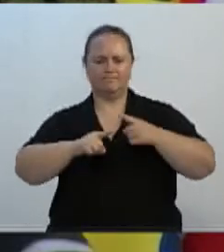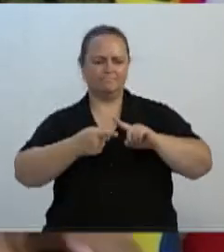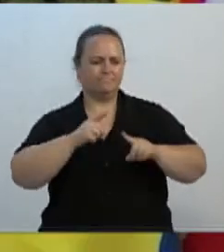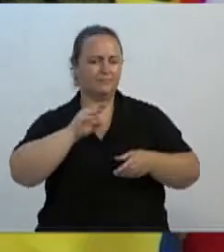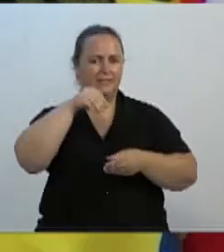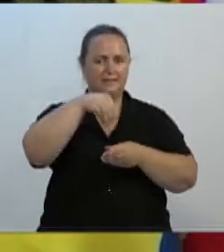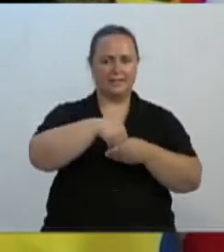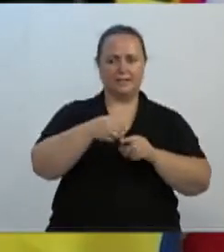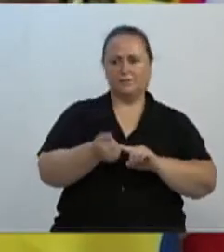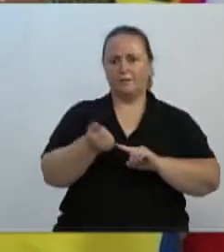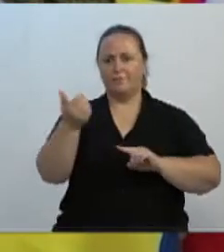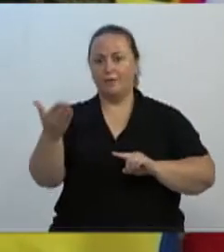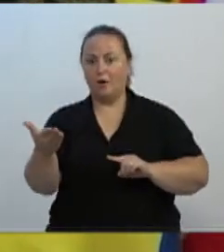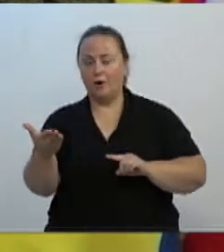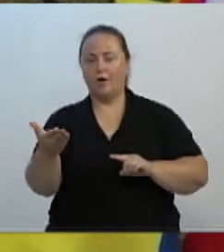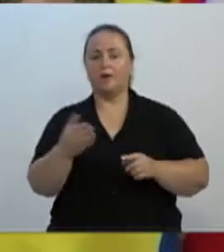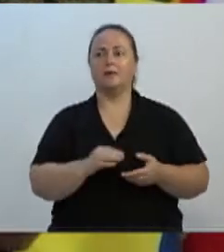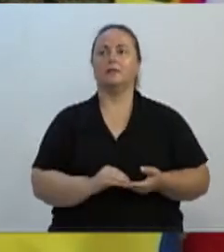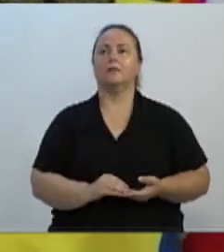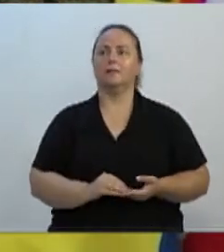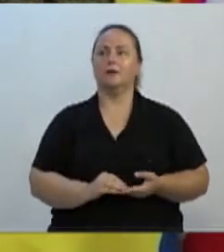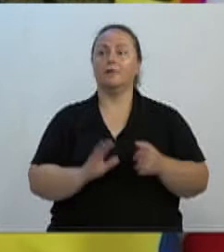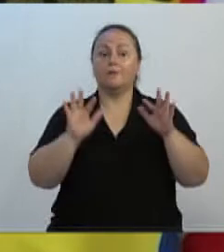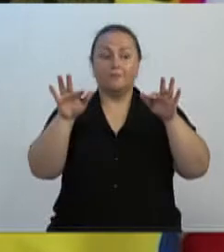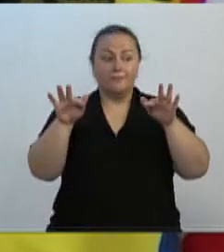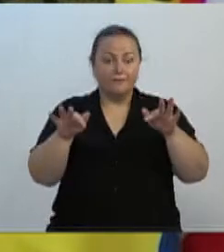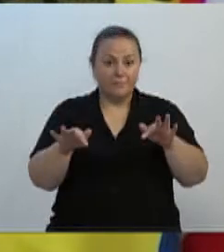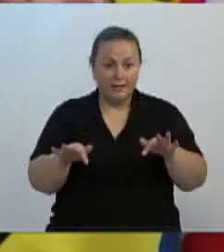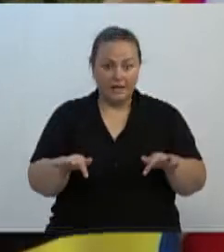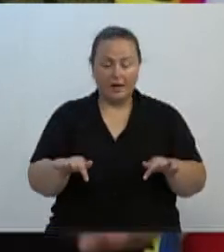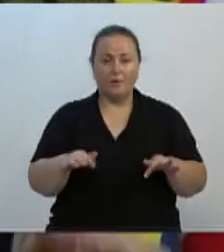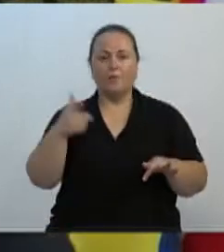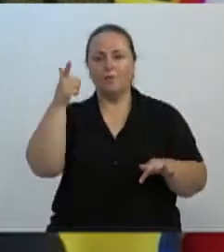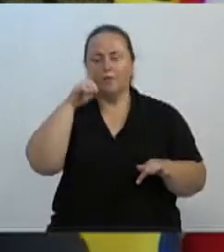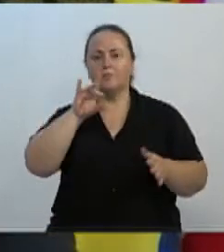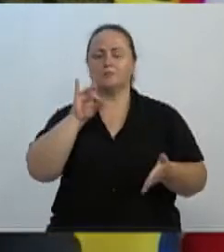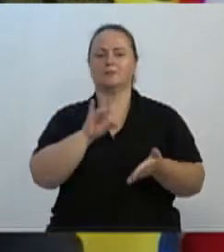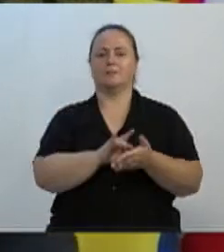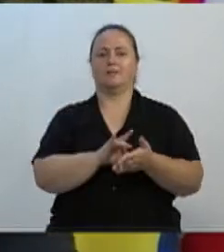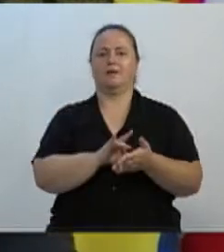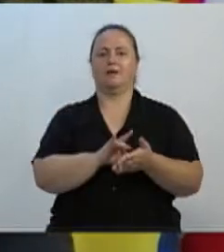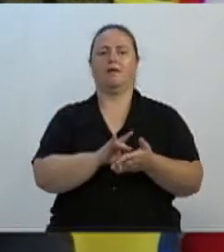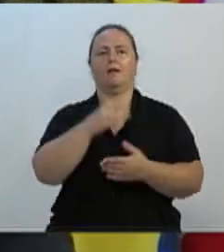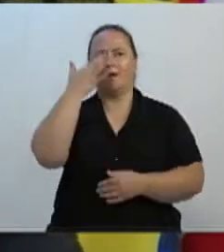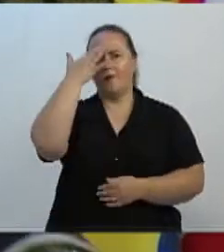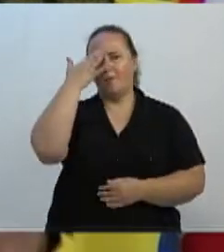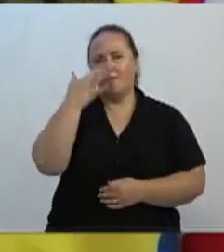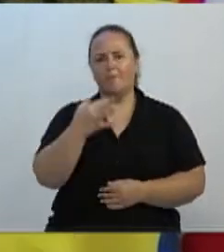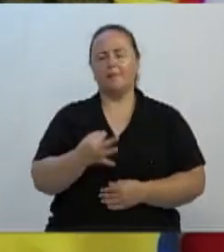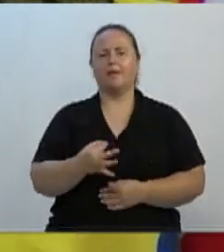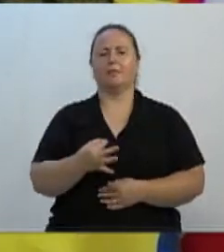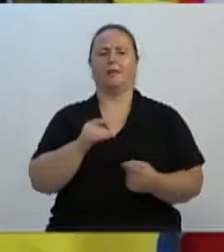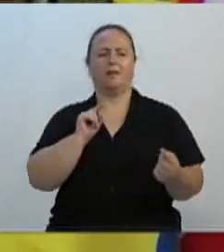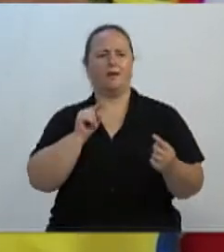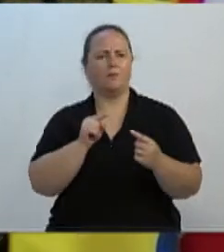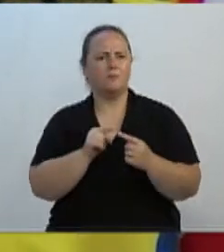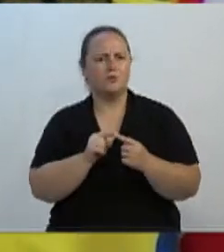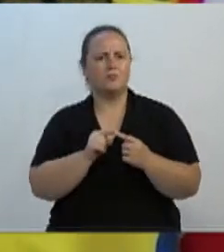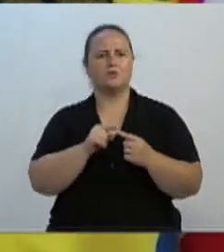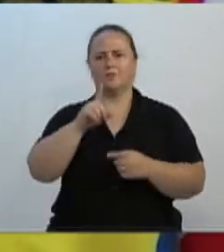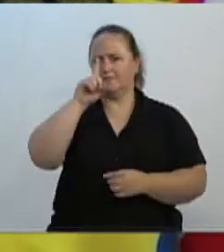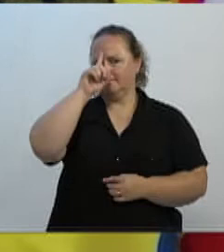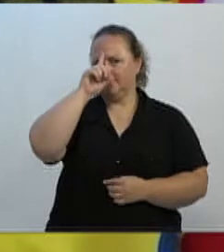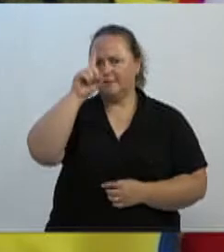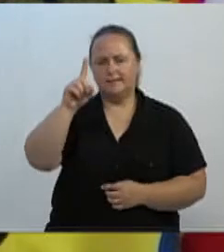para, ao final, finalmente ter o espírito da intenção de vocês, da ideia de